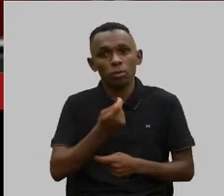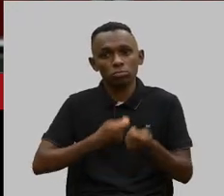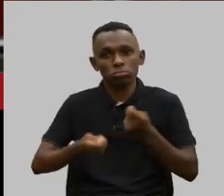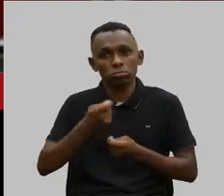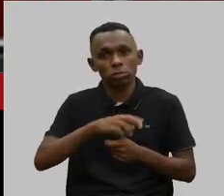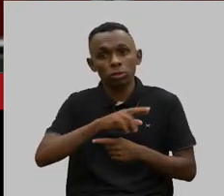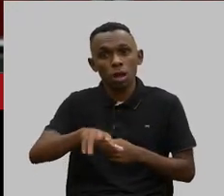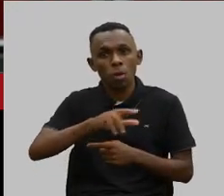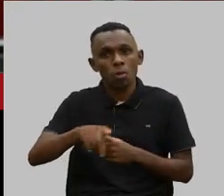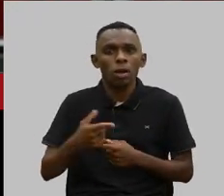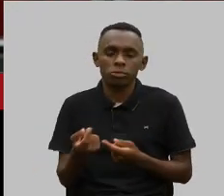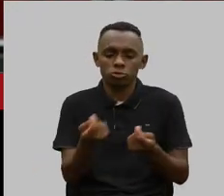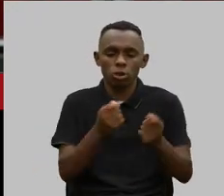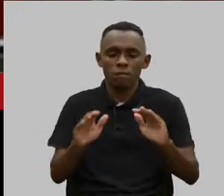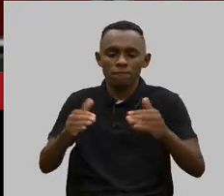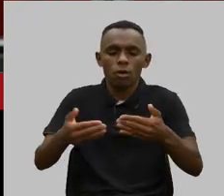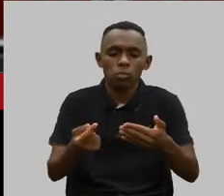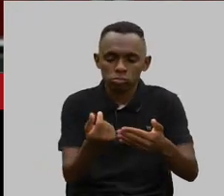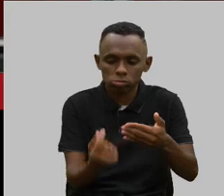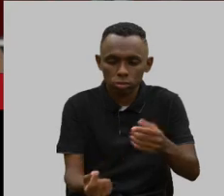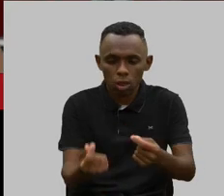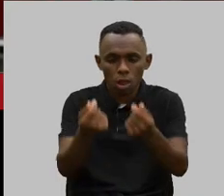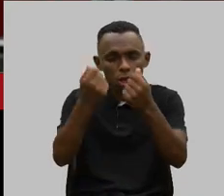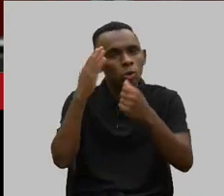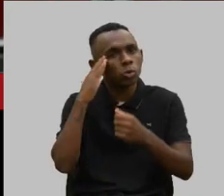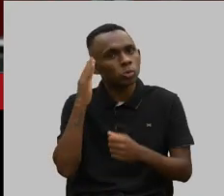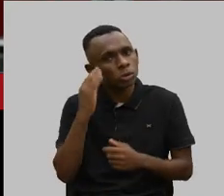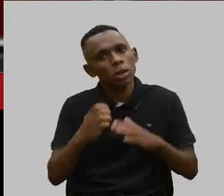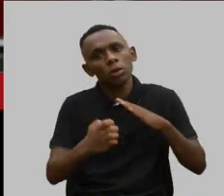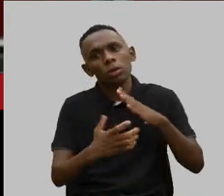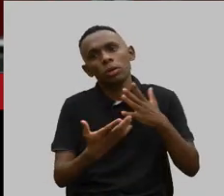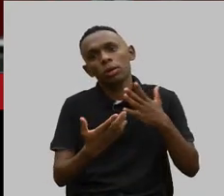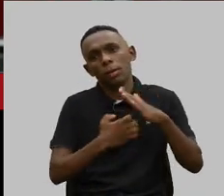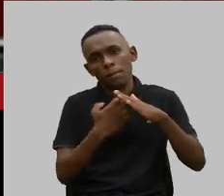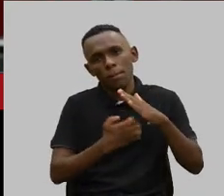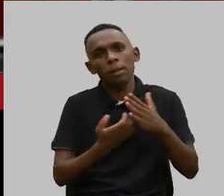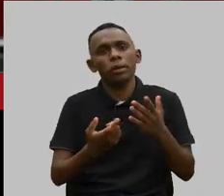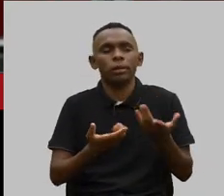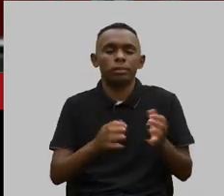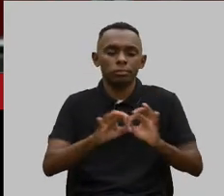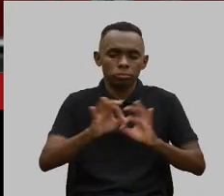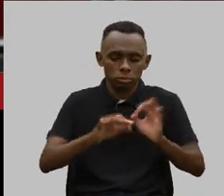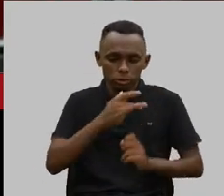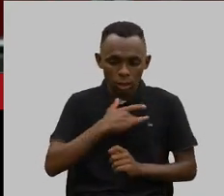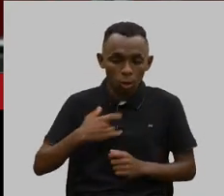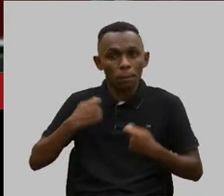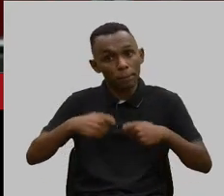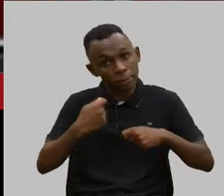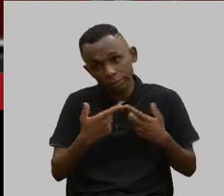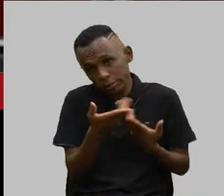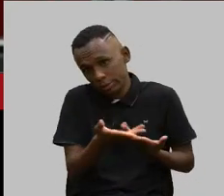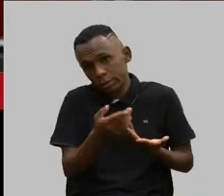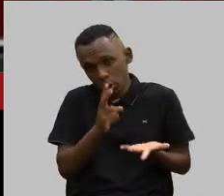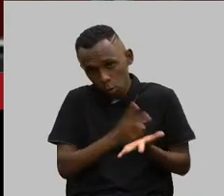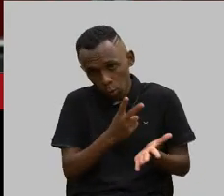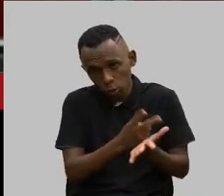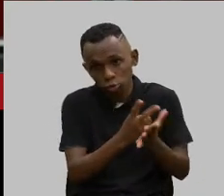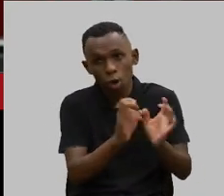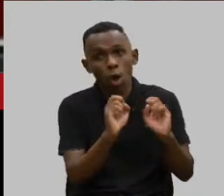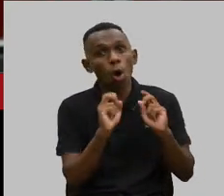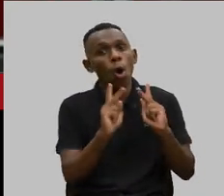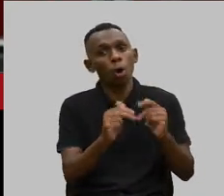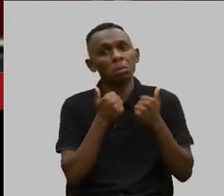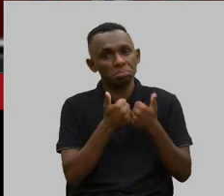é para ganhar dinheiro. Eu sei, e os planos de saúde têm que se sustentar, e eu concordo com isso. É uma empresa, está tudo certo.